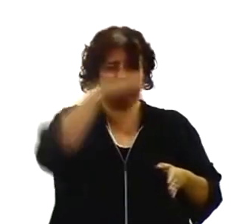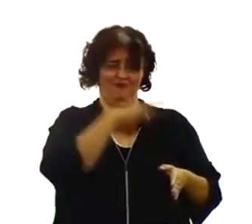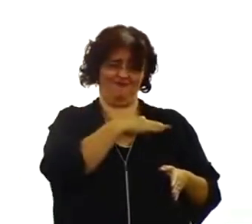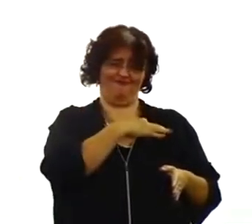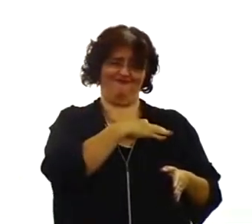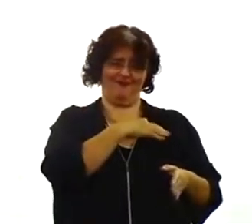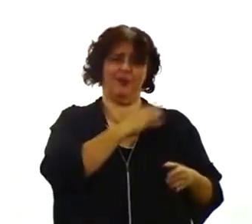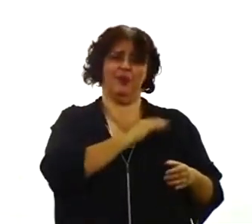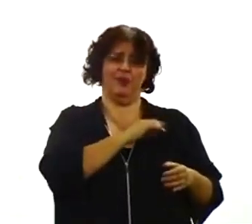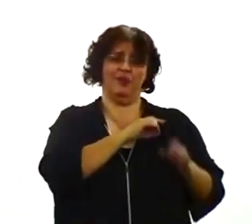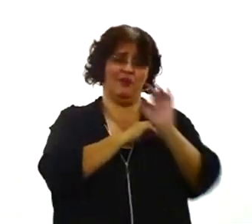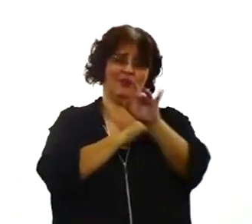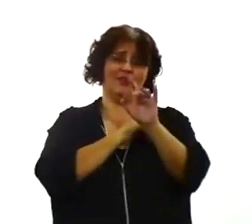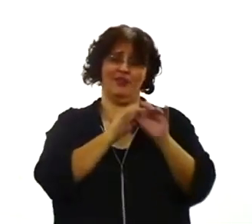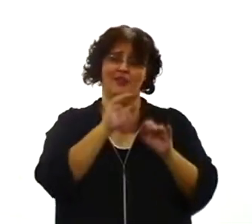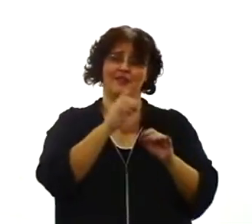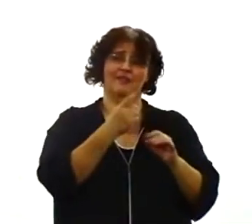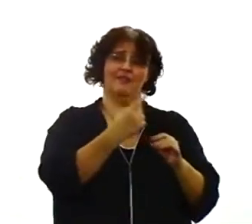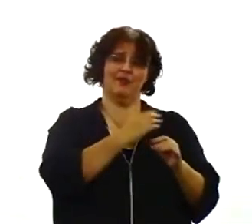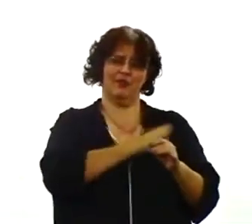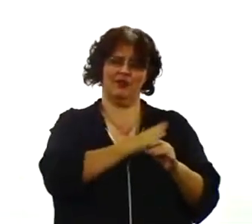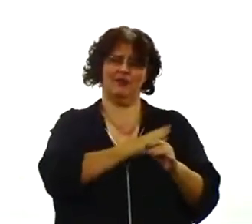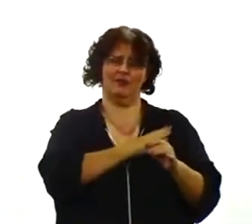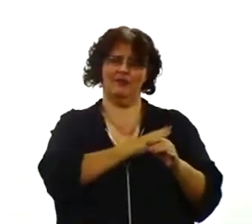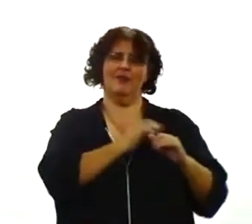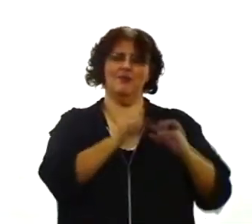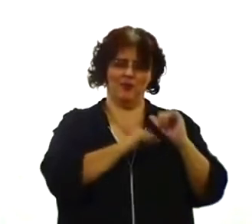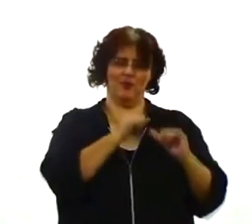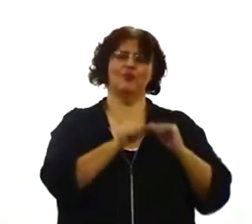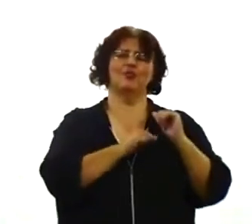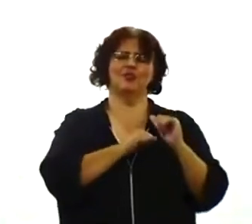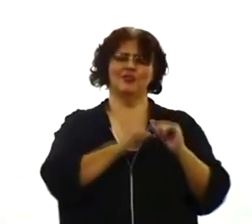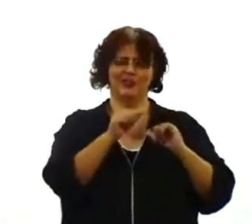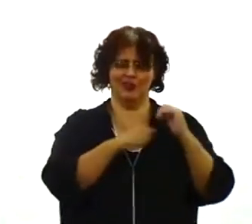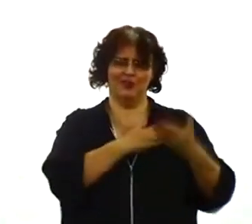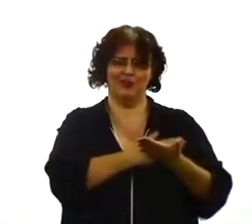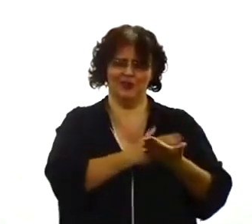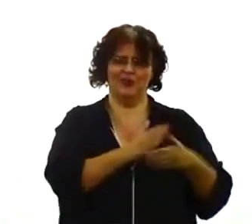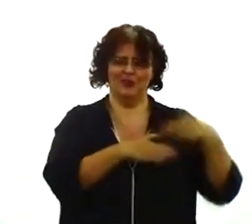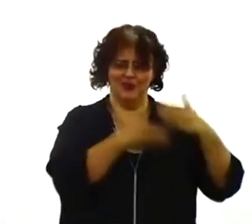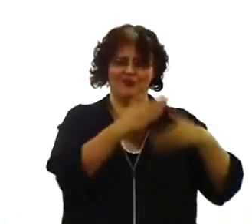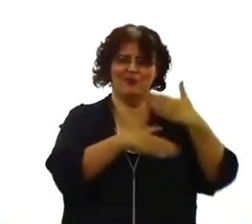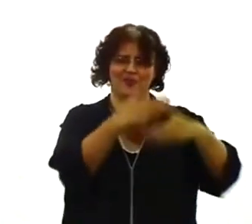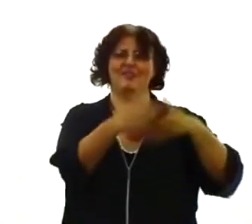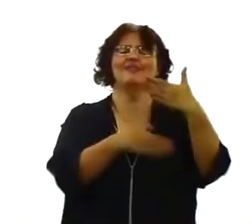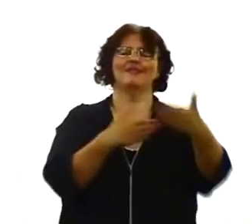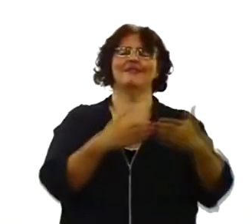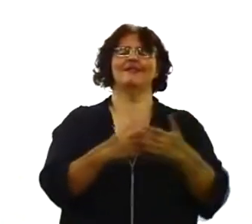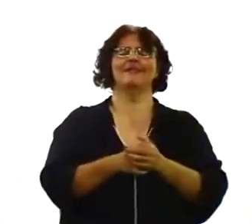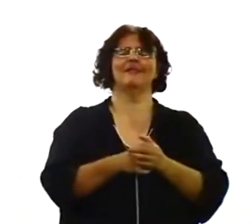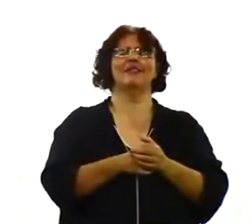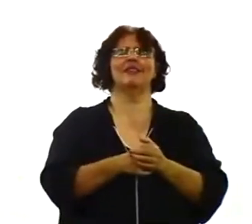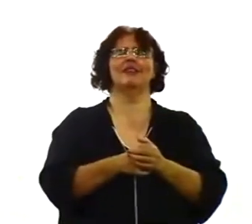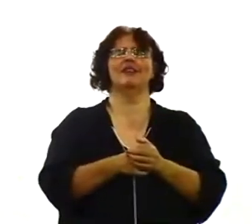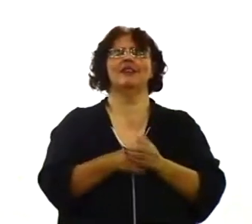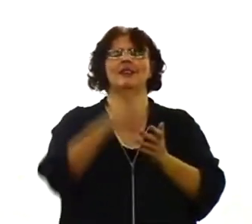do mediador. Essa é a nossa oração. E a todos os que já são convictos e estão na